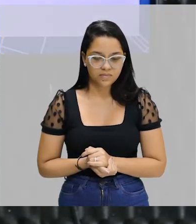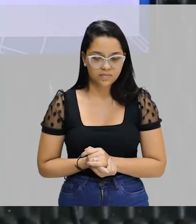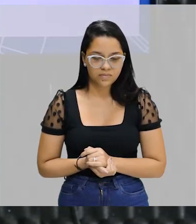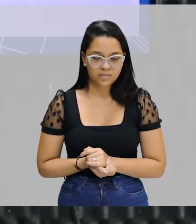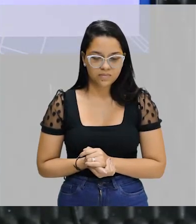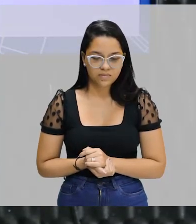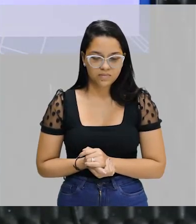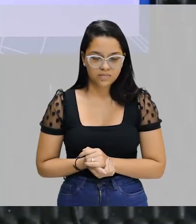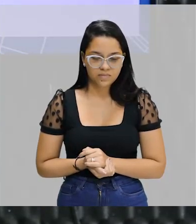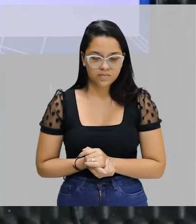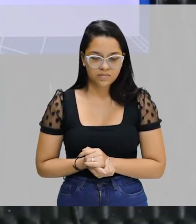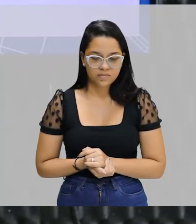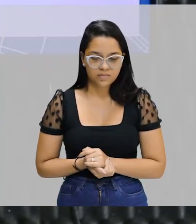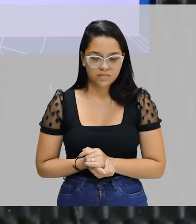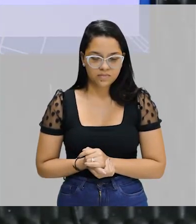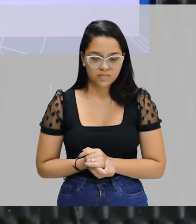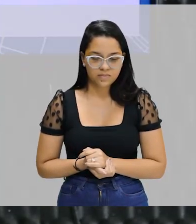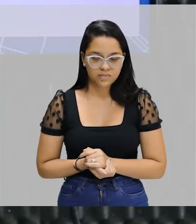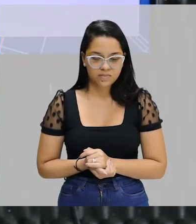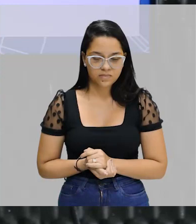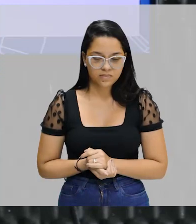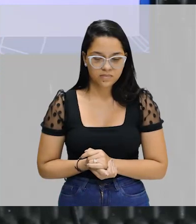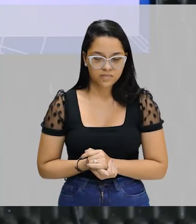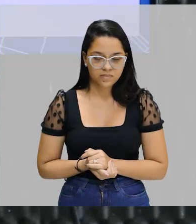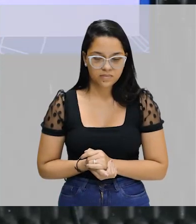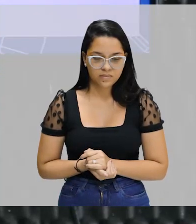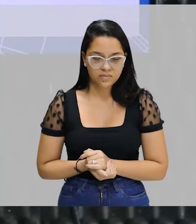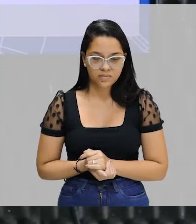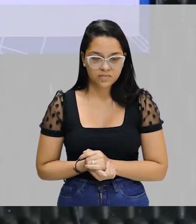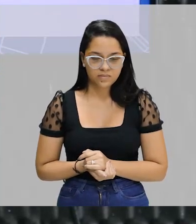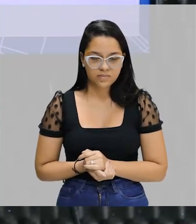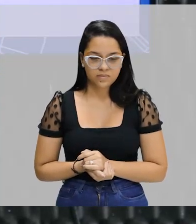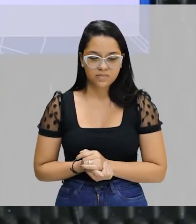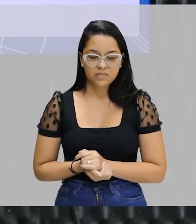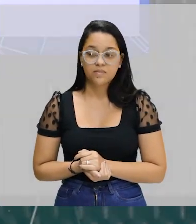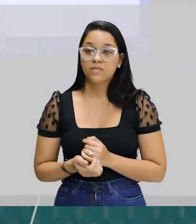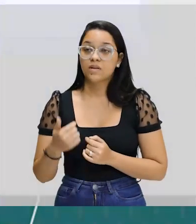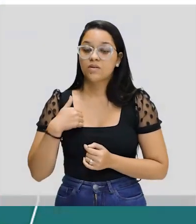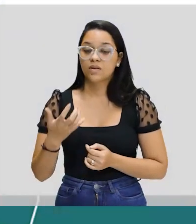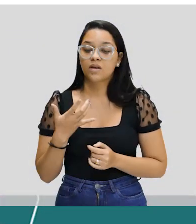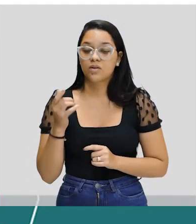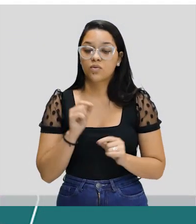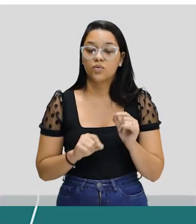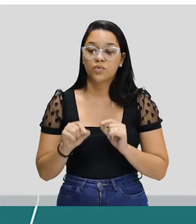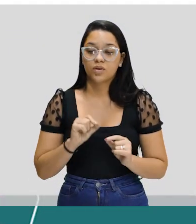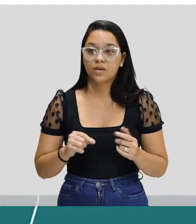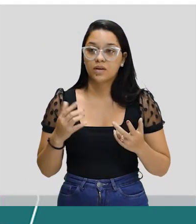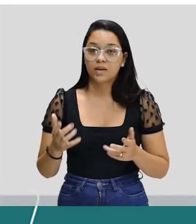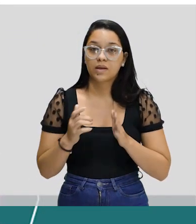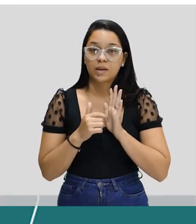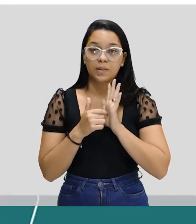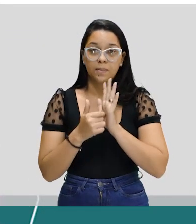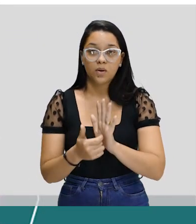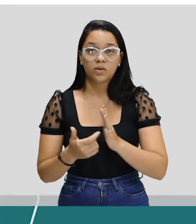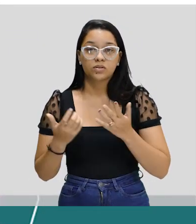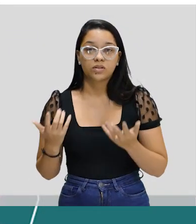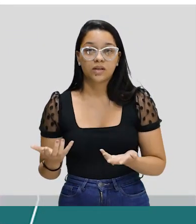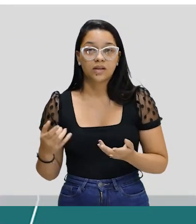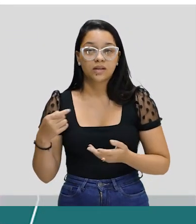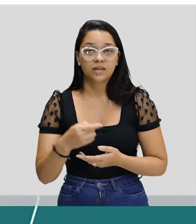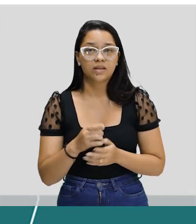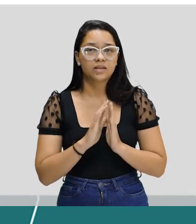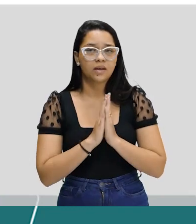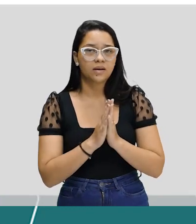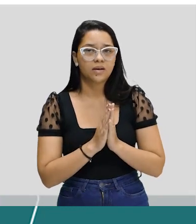futuro recomeça. Venha, que o que vem é perfeição. Eu quero só que você mostre pra mim que esse